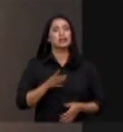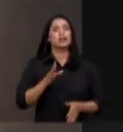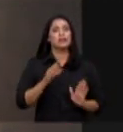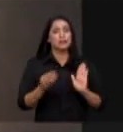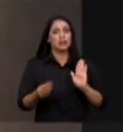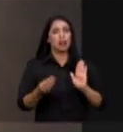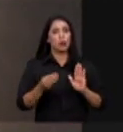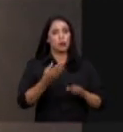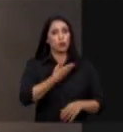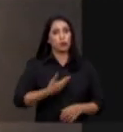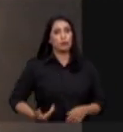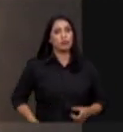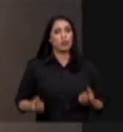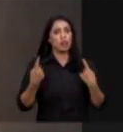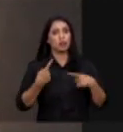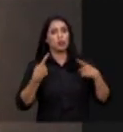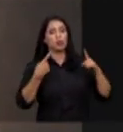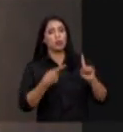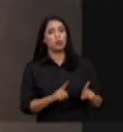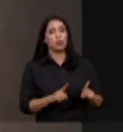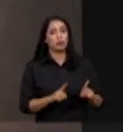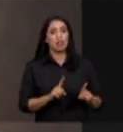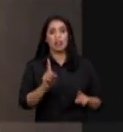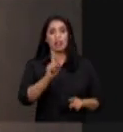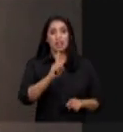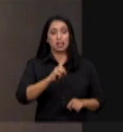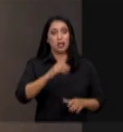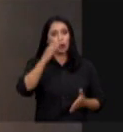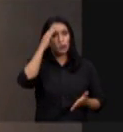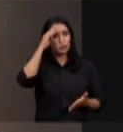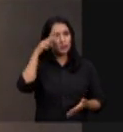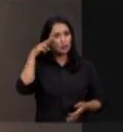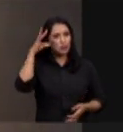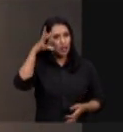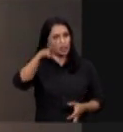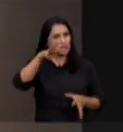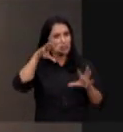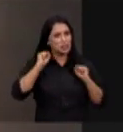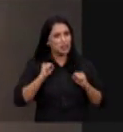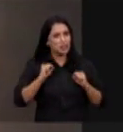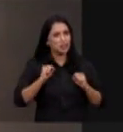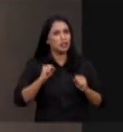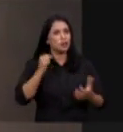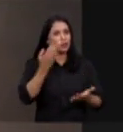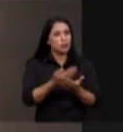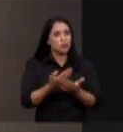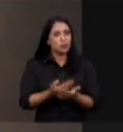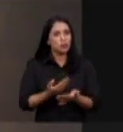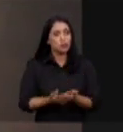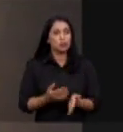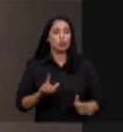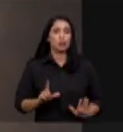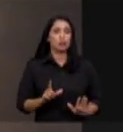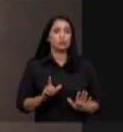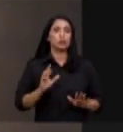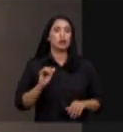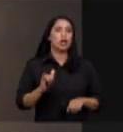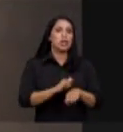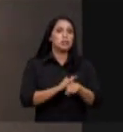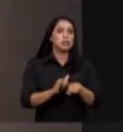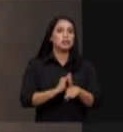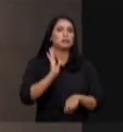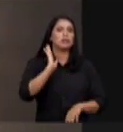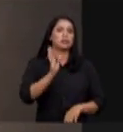dados. Ao invés de ouvir os estudiosos, não oferecem as respostas coordenadas e tão necessárias nesse momento. A tática já é velha